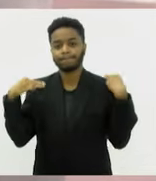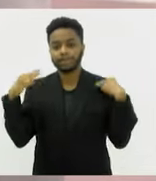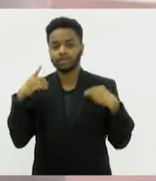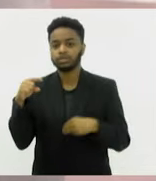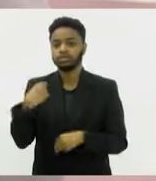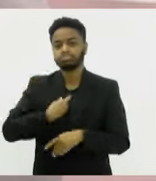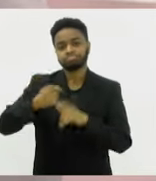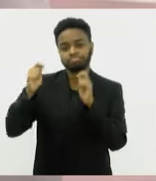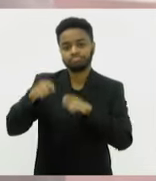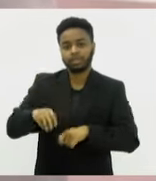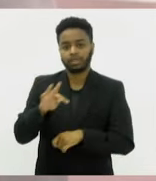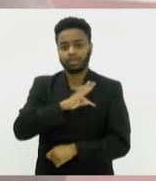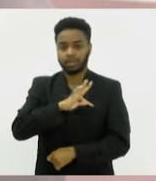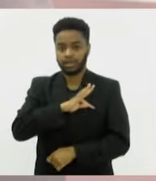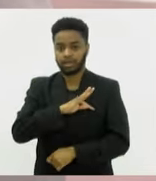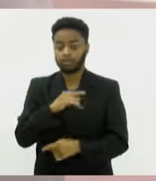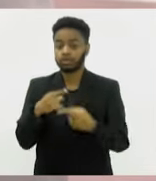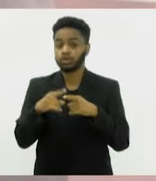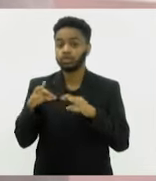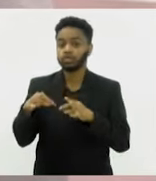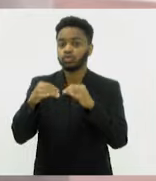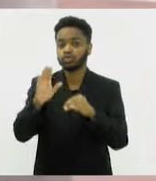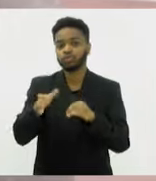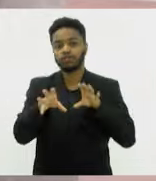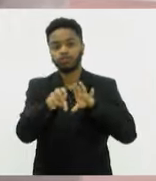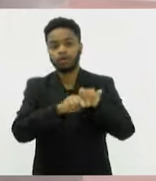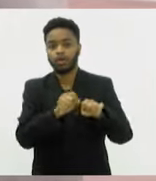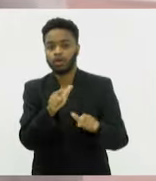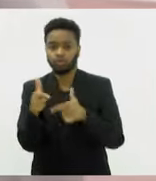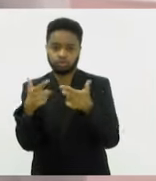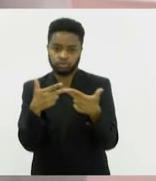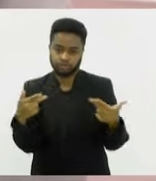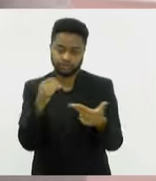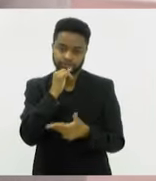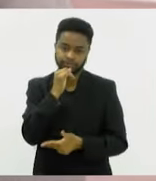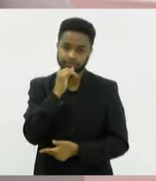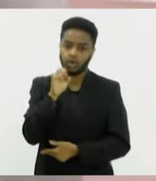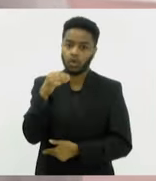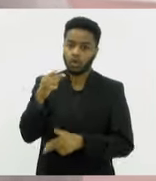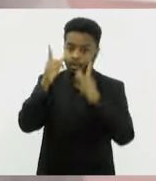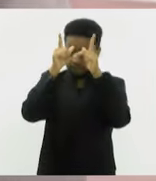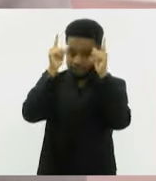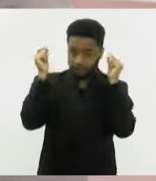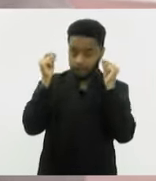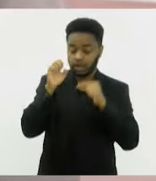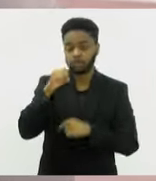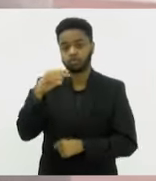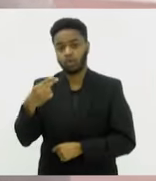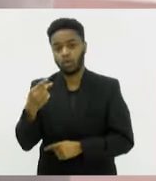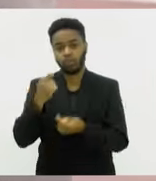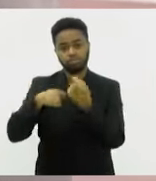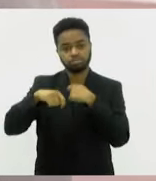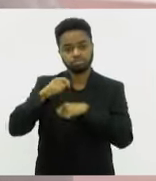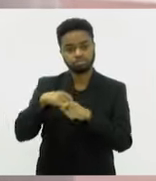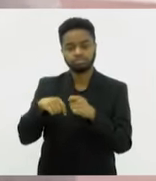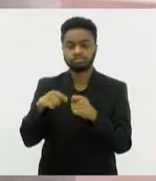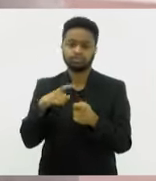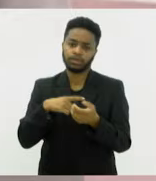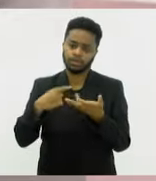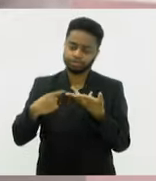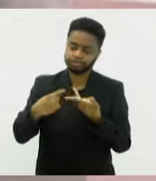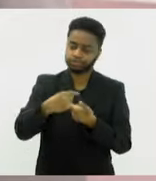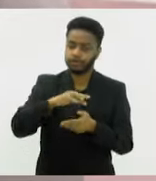nossas habilidades técnicas. Todas já eram técnicas em alguma coisa. Eram técnicas em enfermagem, técnicas em administração, enfim,